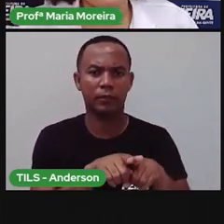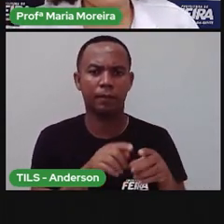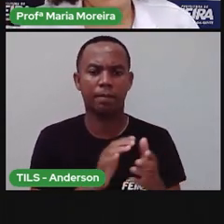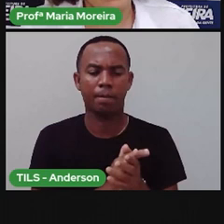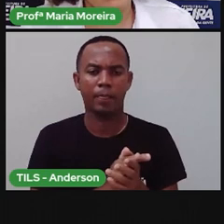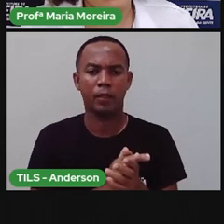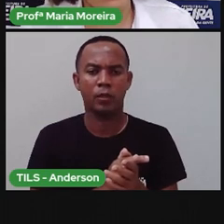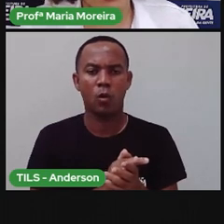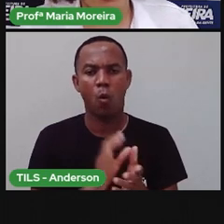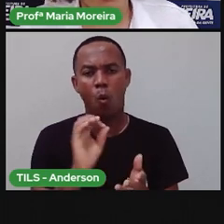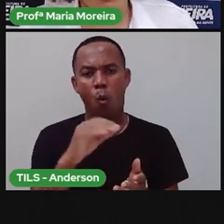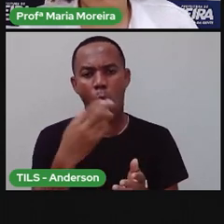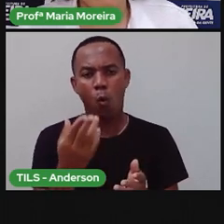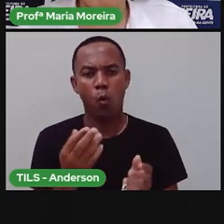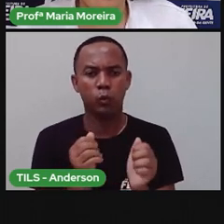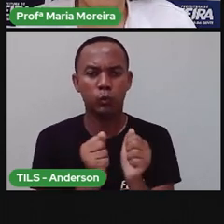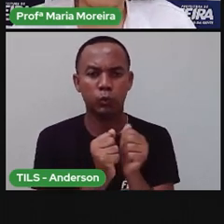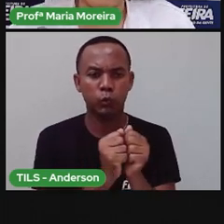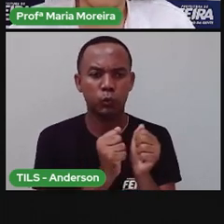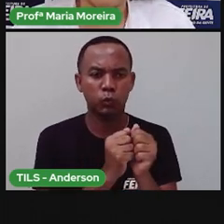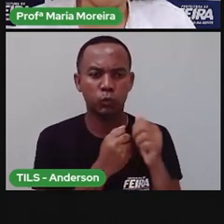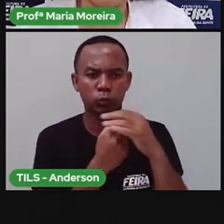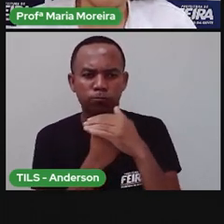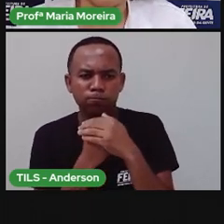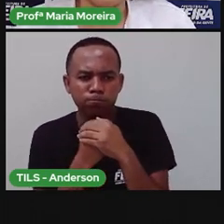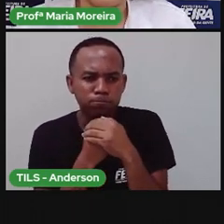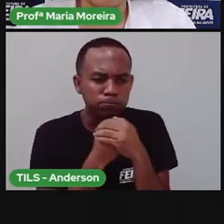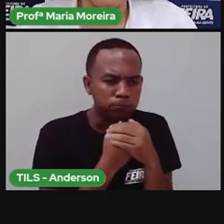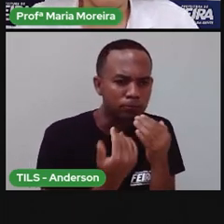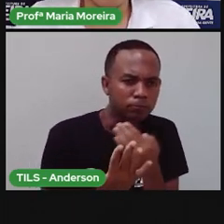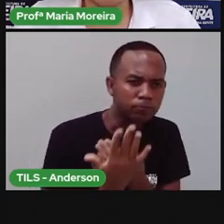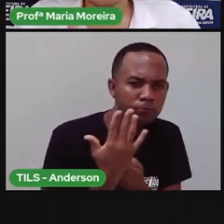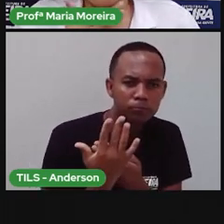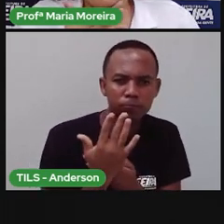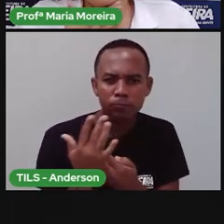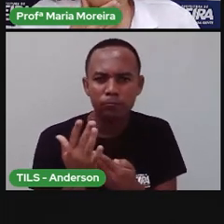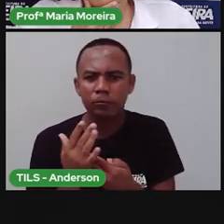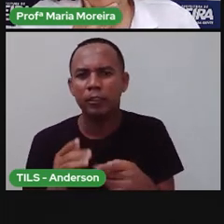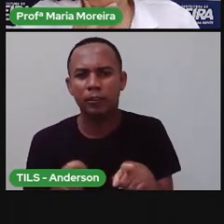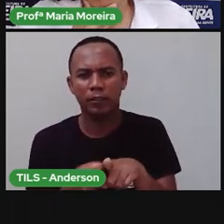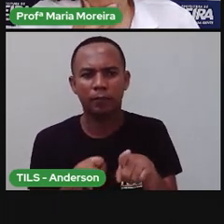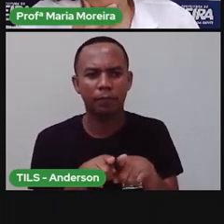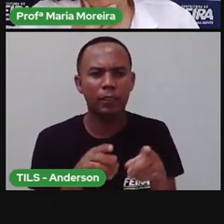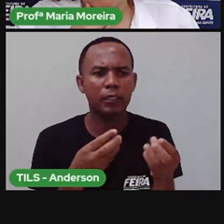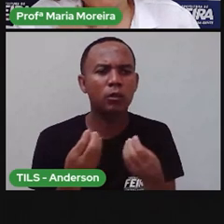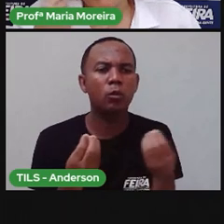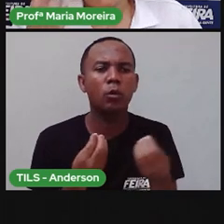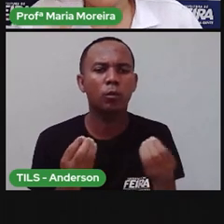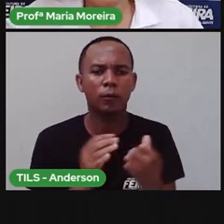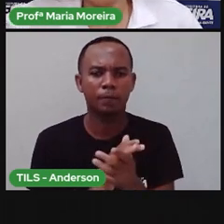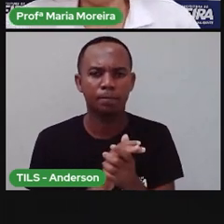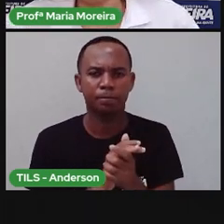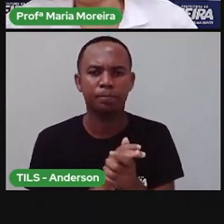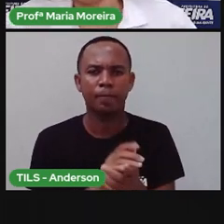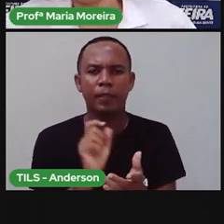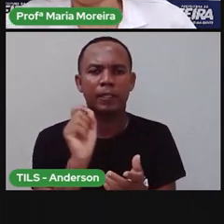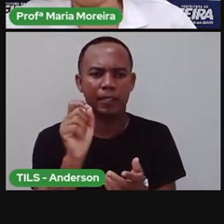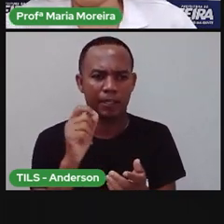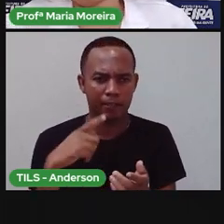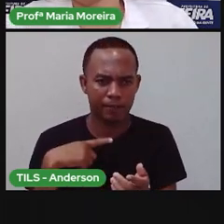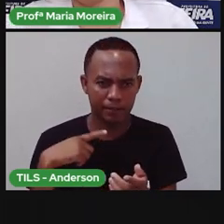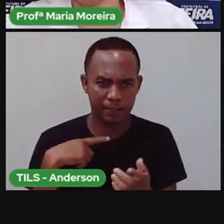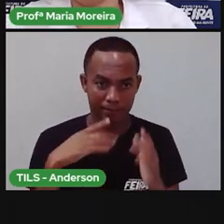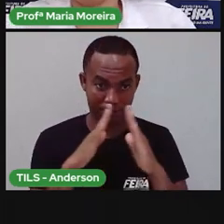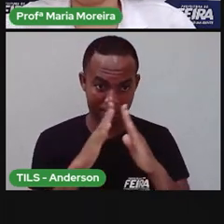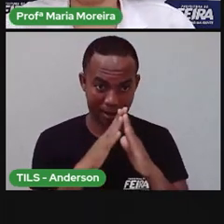abrigarem, né? Que também tem essa relação de se proteger. Mas, se abrigar como, Pro? Quem aí tem um animalzinho